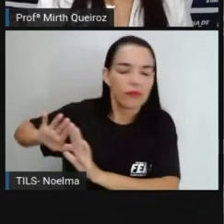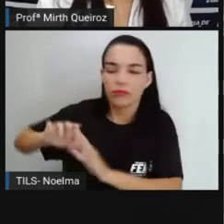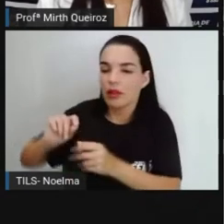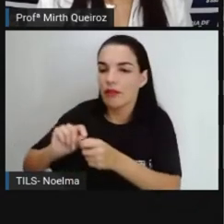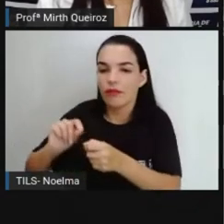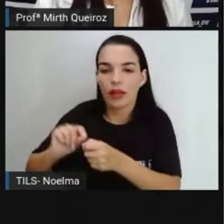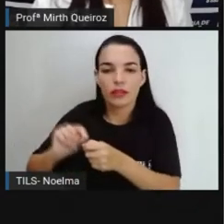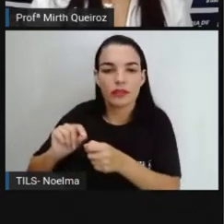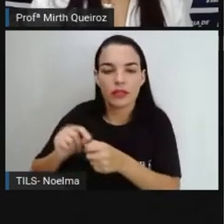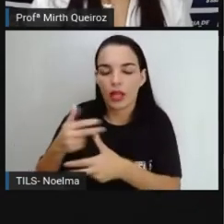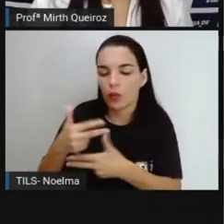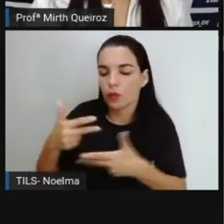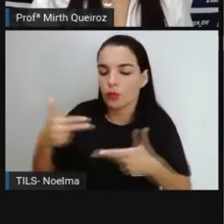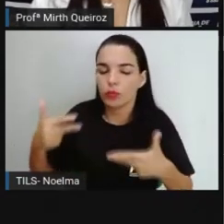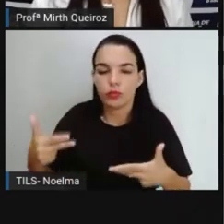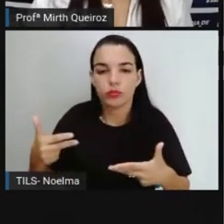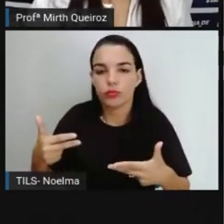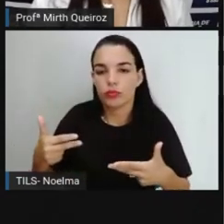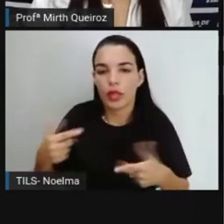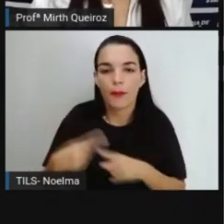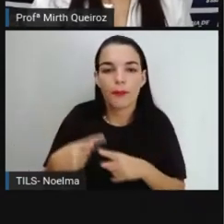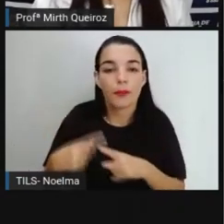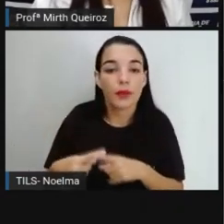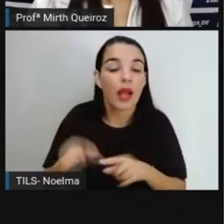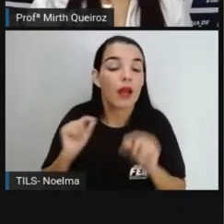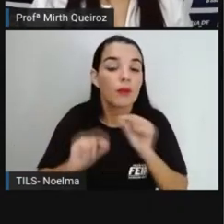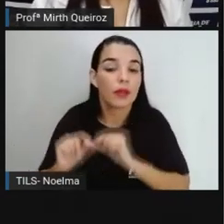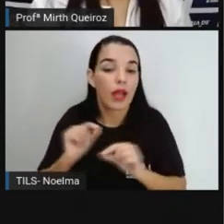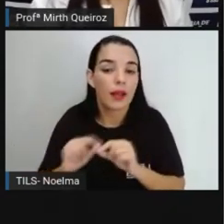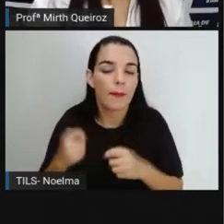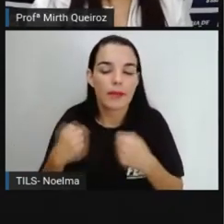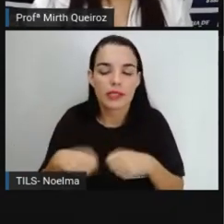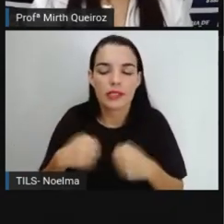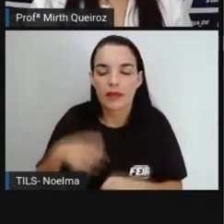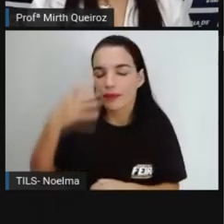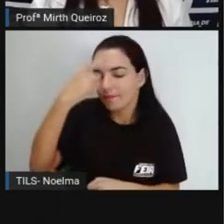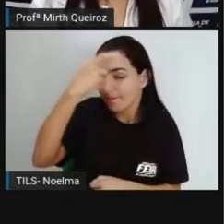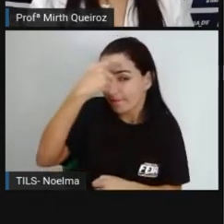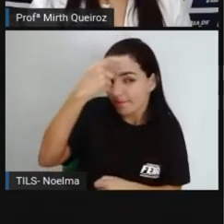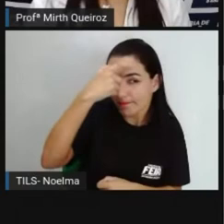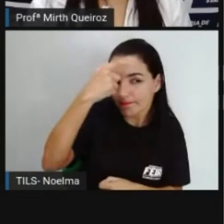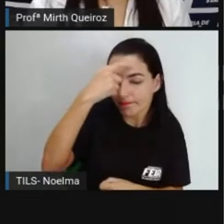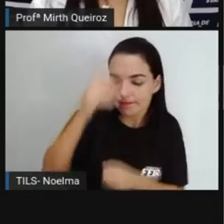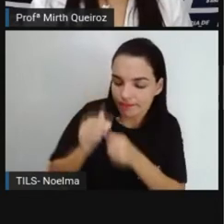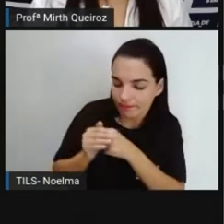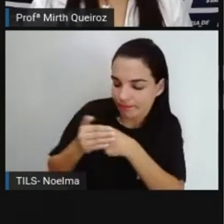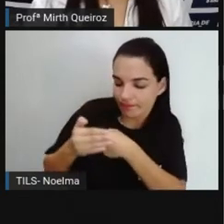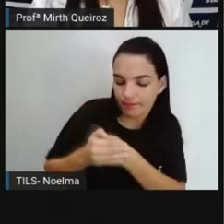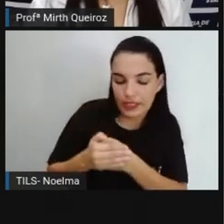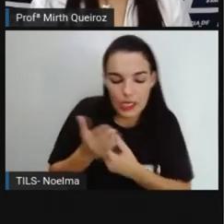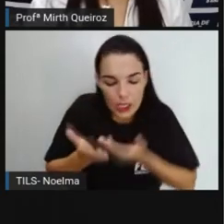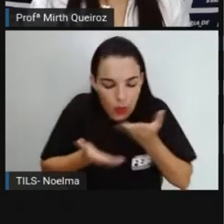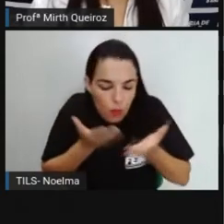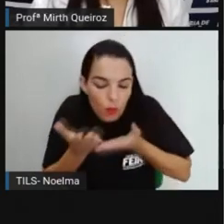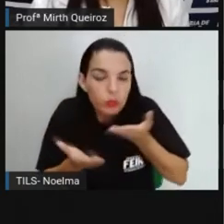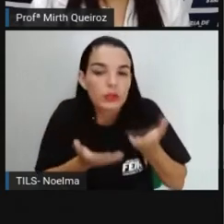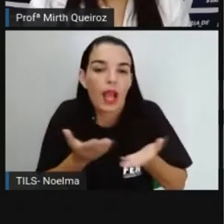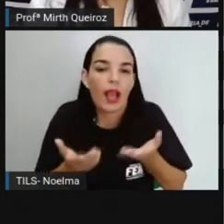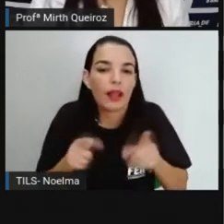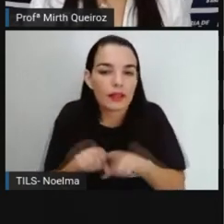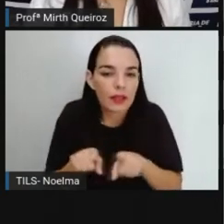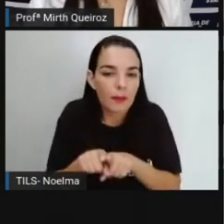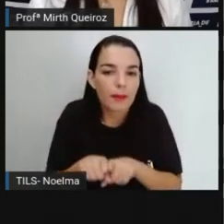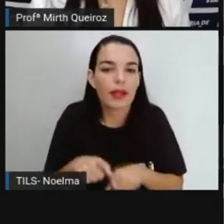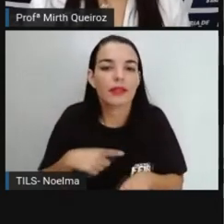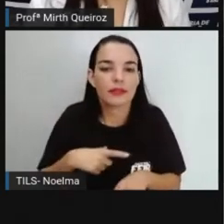em diversas categorias Justamente pra poder preservar o psicológico dela Que é uma forma madura também de lidar com as suas